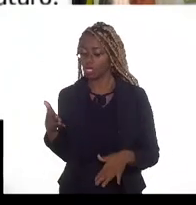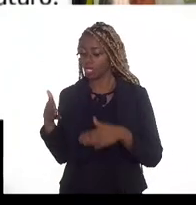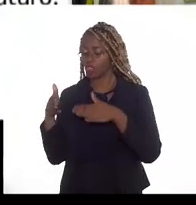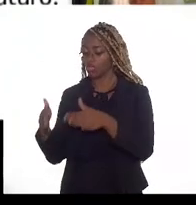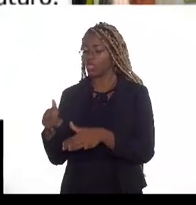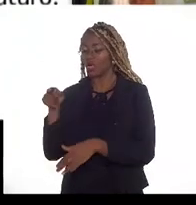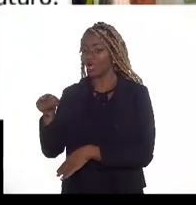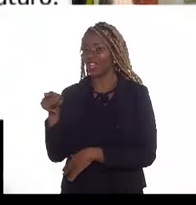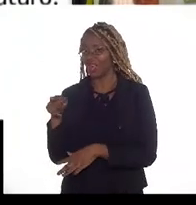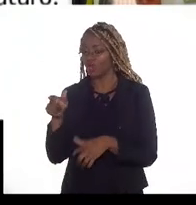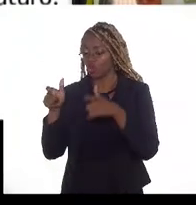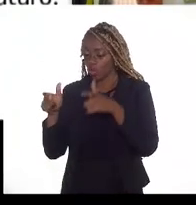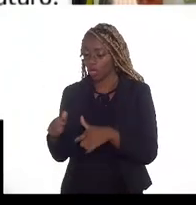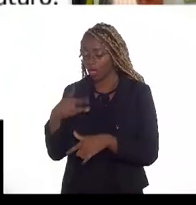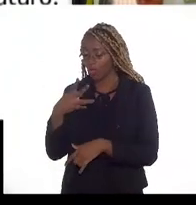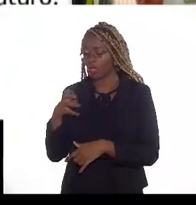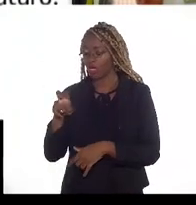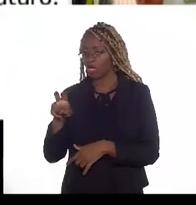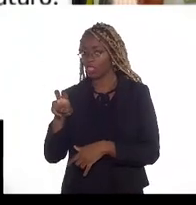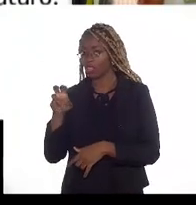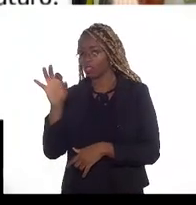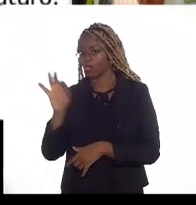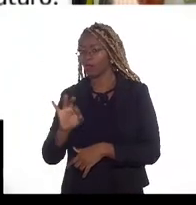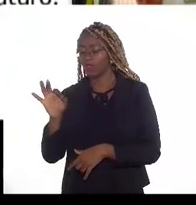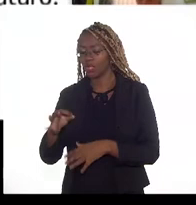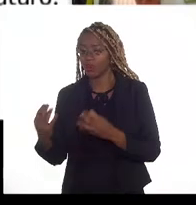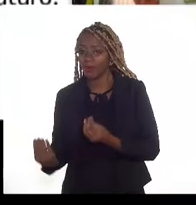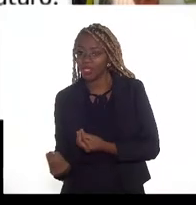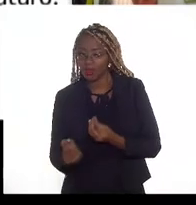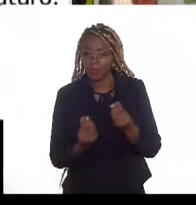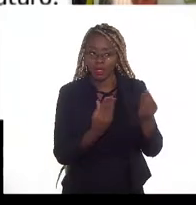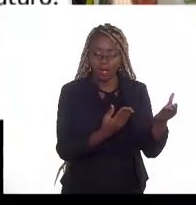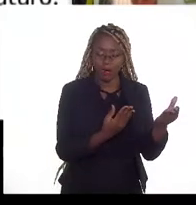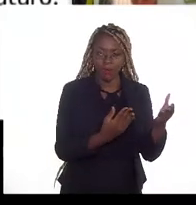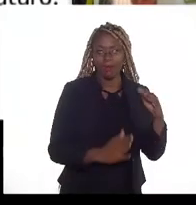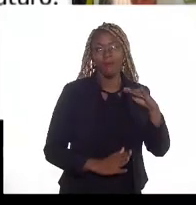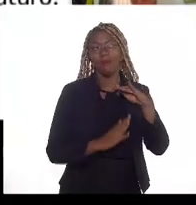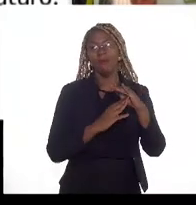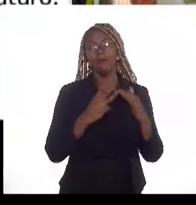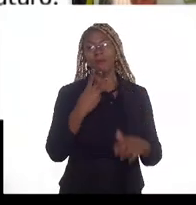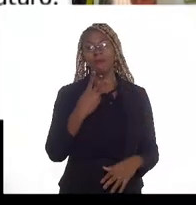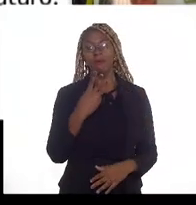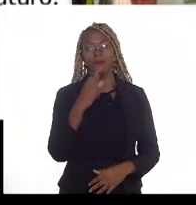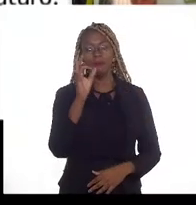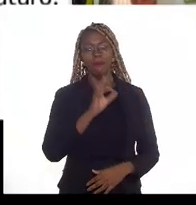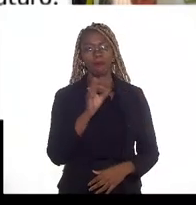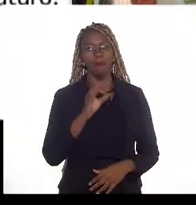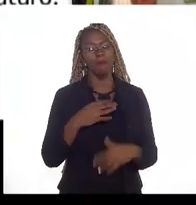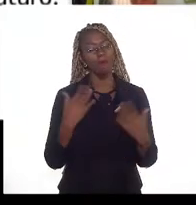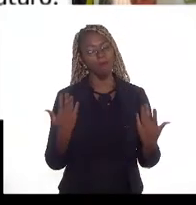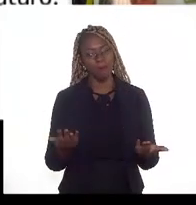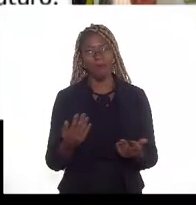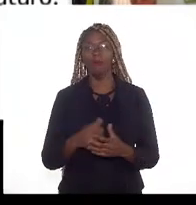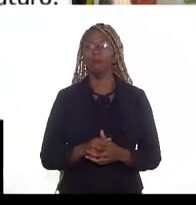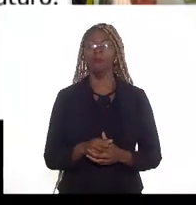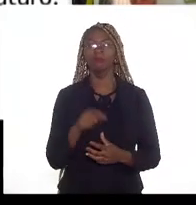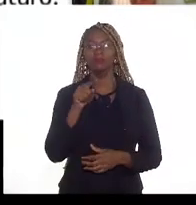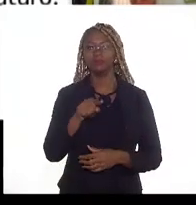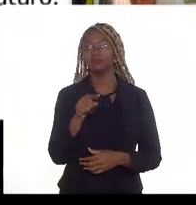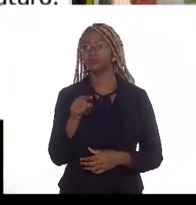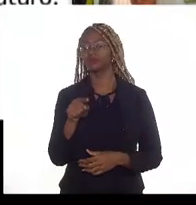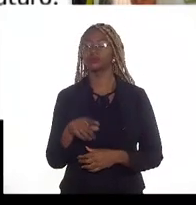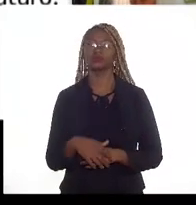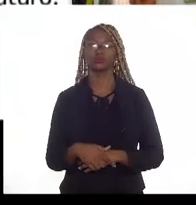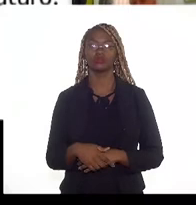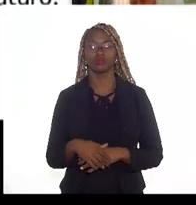45%, sendo que para entrega ao mercado o teor máximo é de 3%. Então, esse CO2 é altamente corrosivo, é um